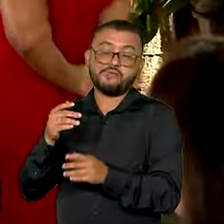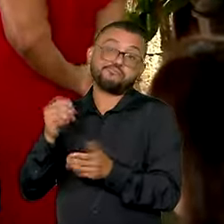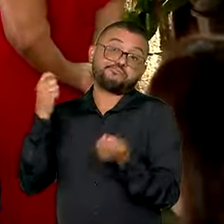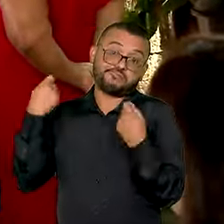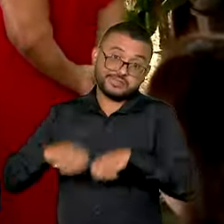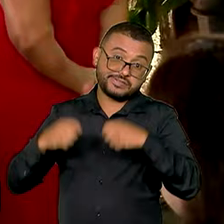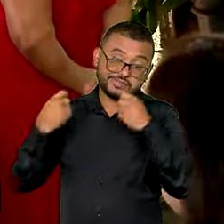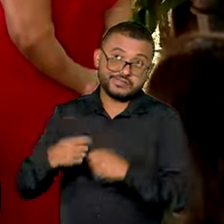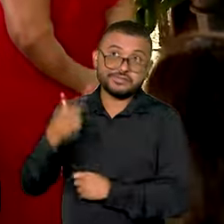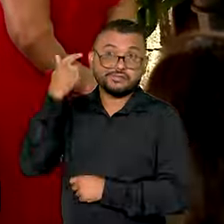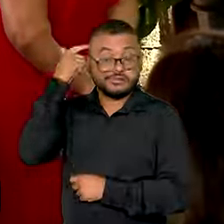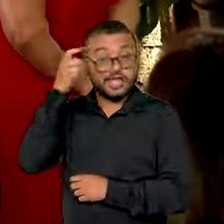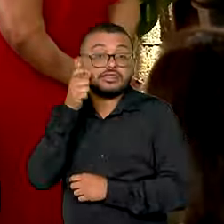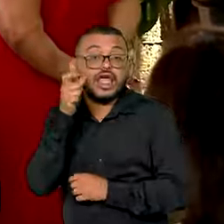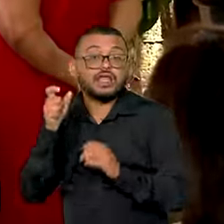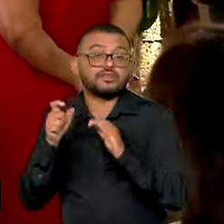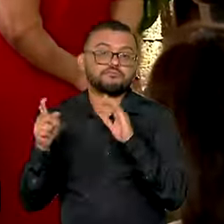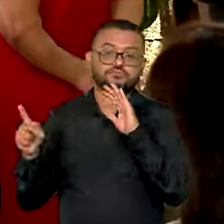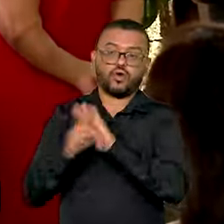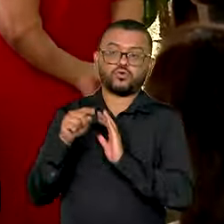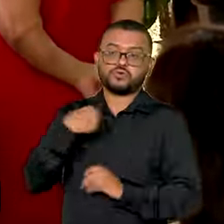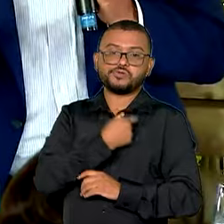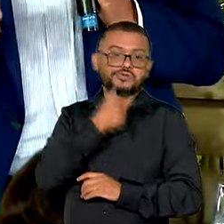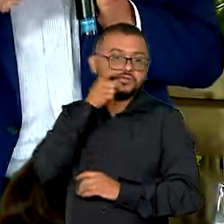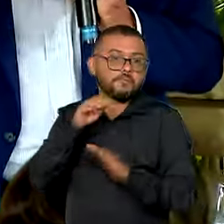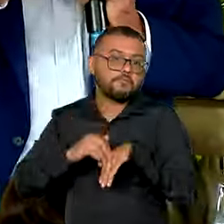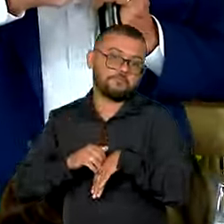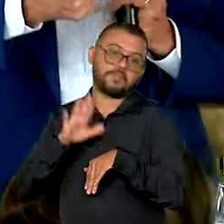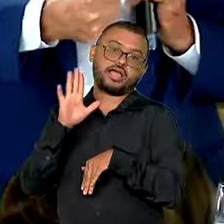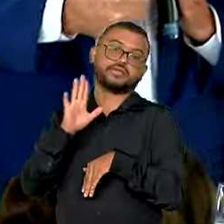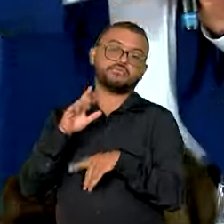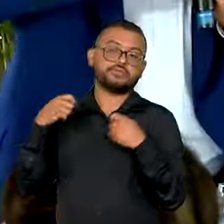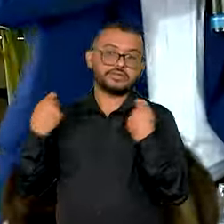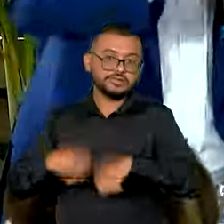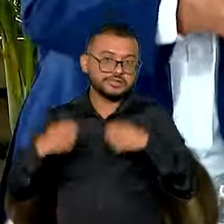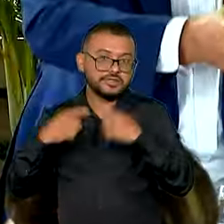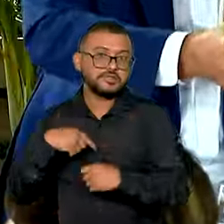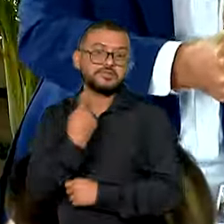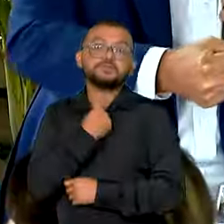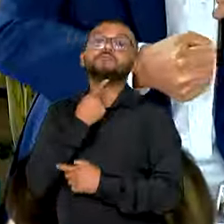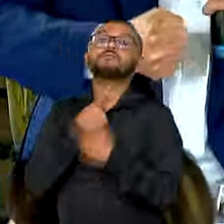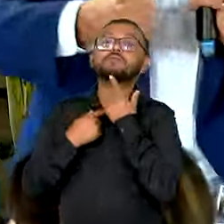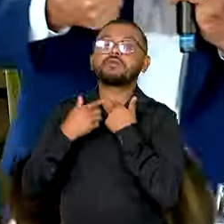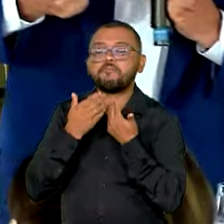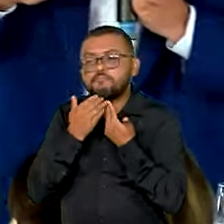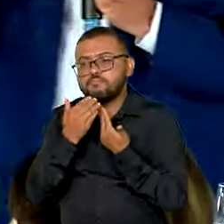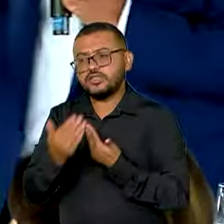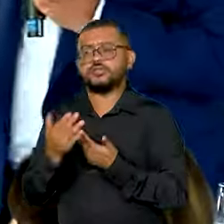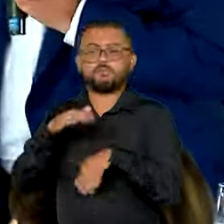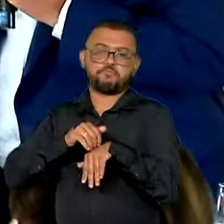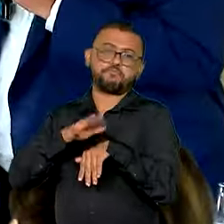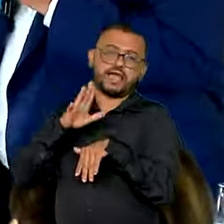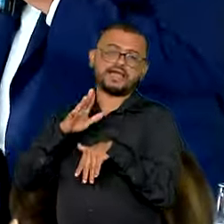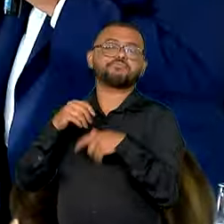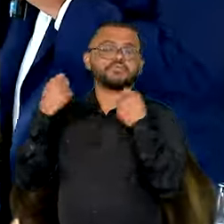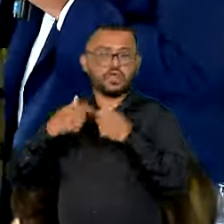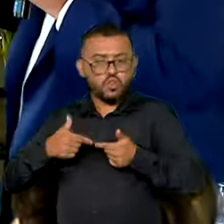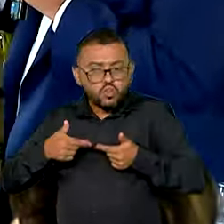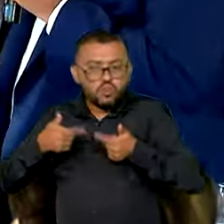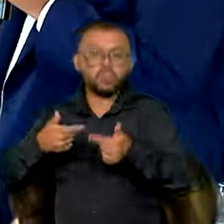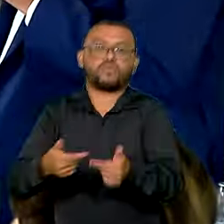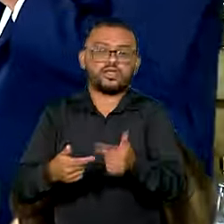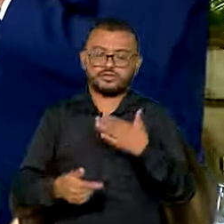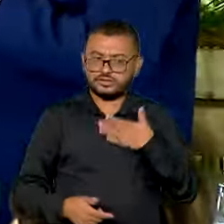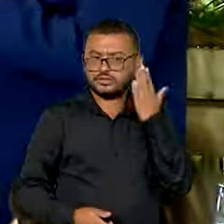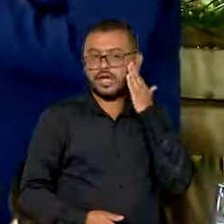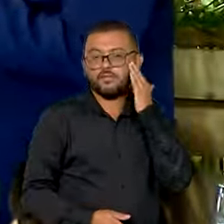instiga a gente a querer mais. Instiga a gente a exigir um pouco mais. E vocês sabem que